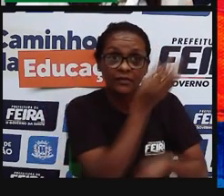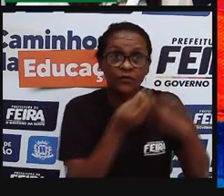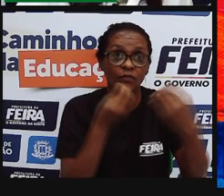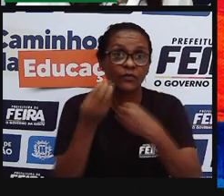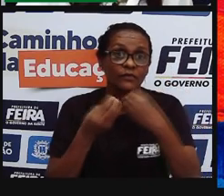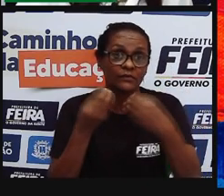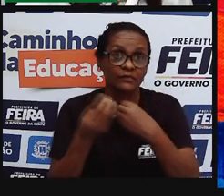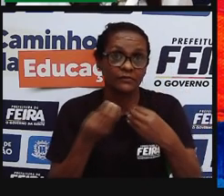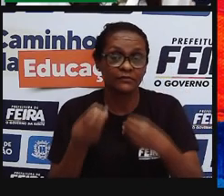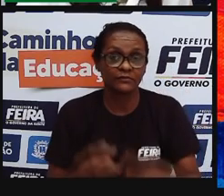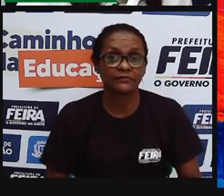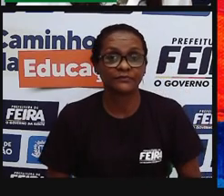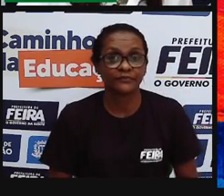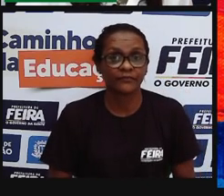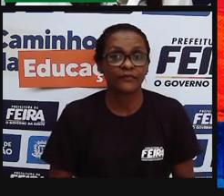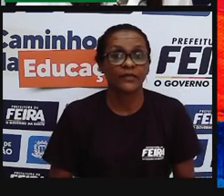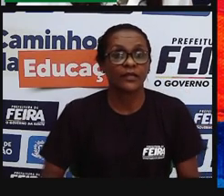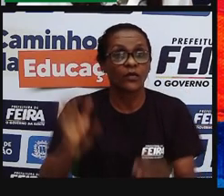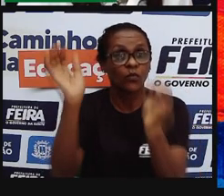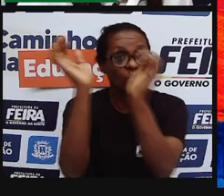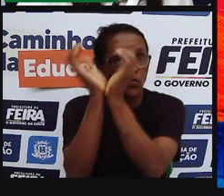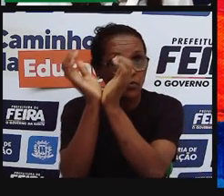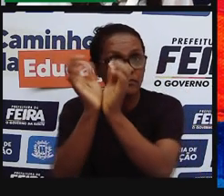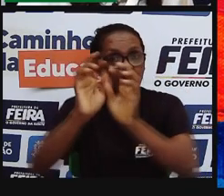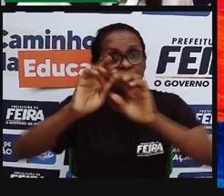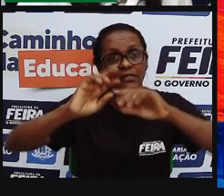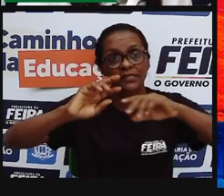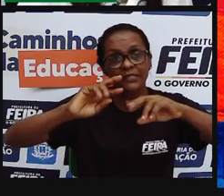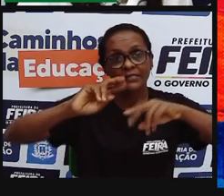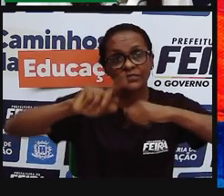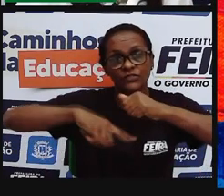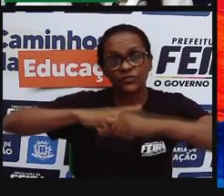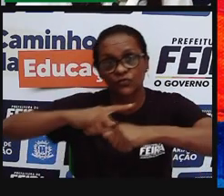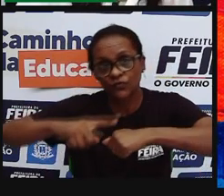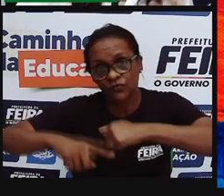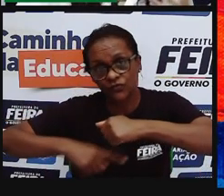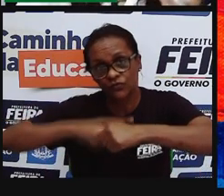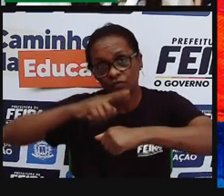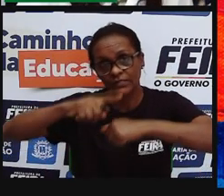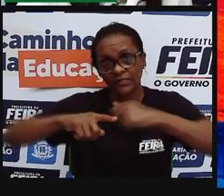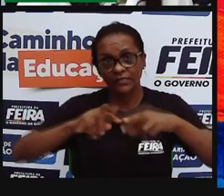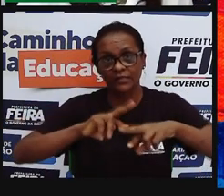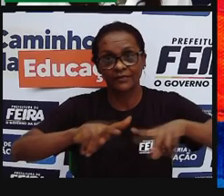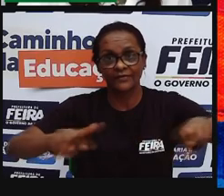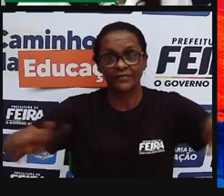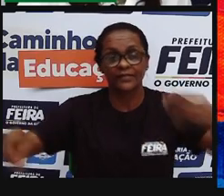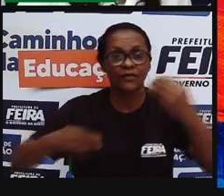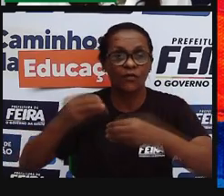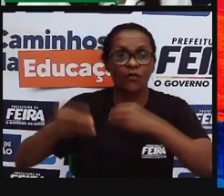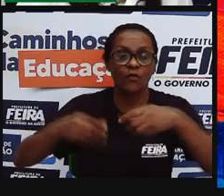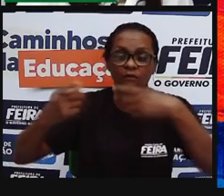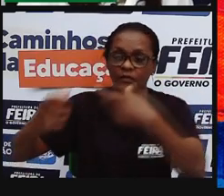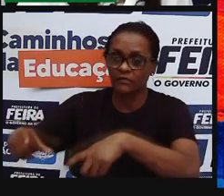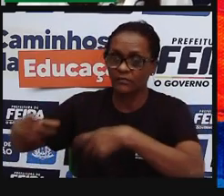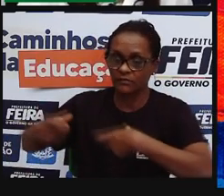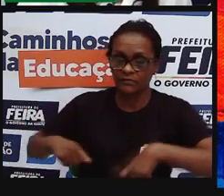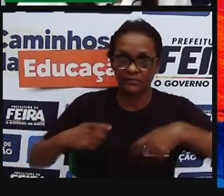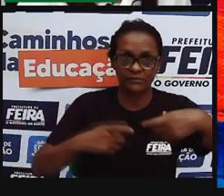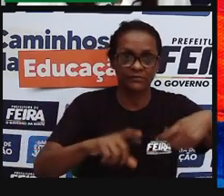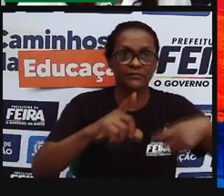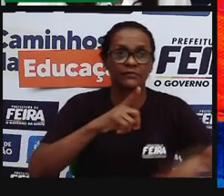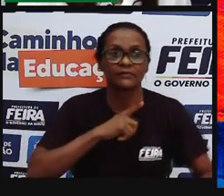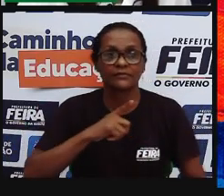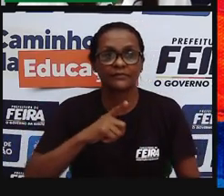para esse clima, e para essa geografia, né, esse relevo, daquela região ali, mais